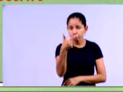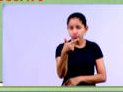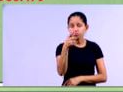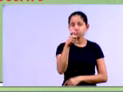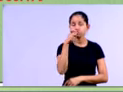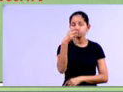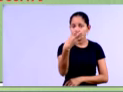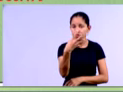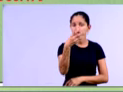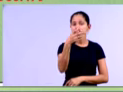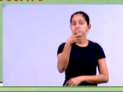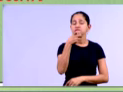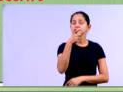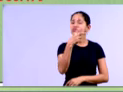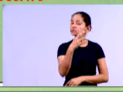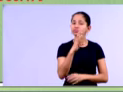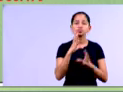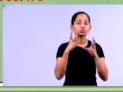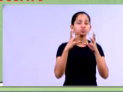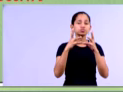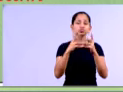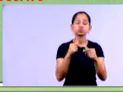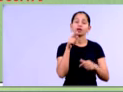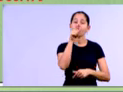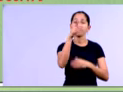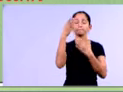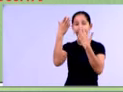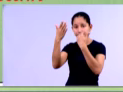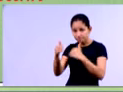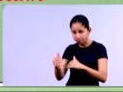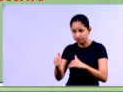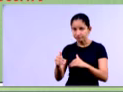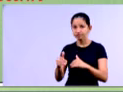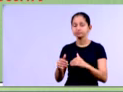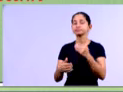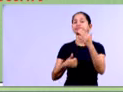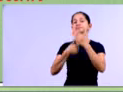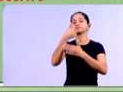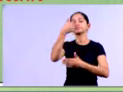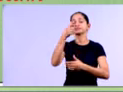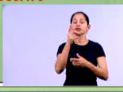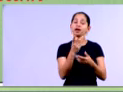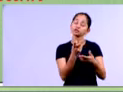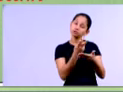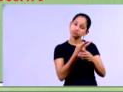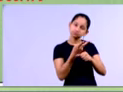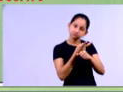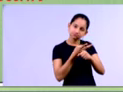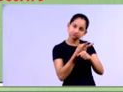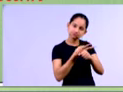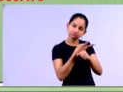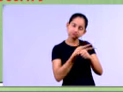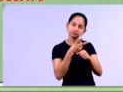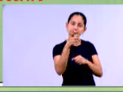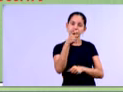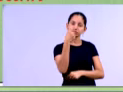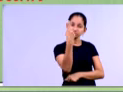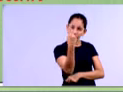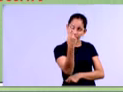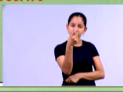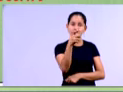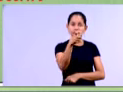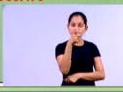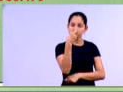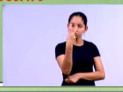X4, o X5. Então, quando chegar na prova de vocês lá, o primeiro passo que você vai fazer é coletar esses, né, indicadores,